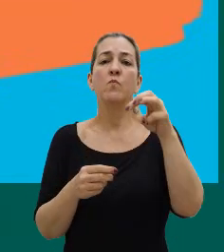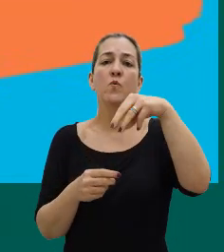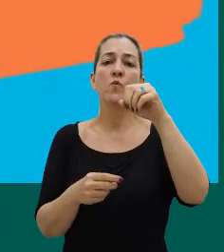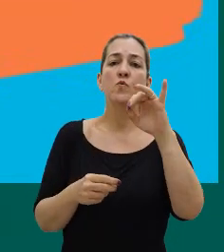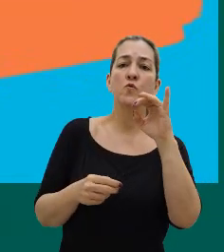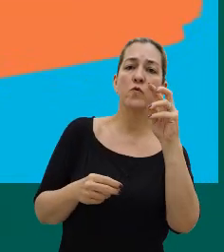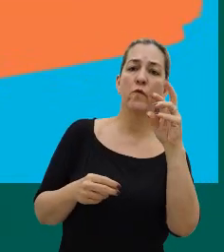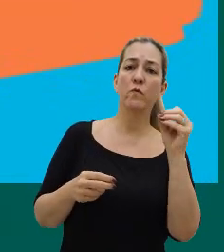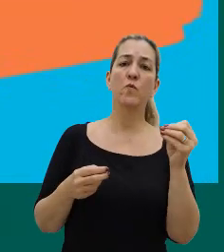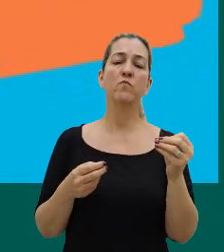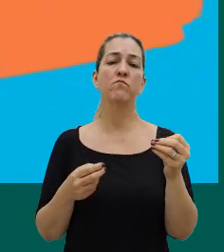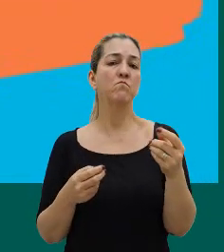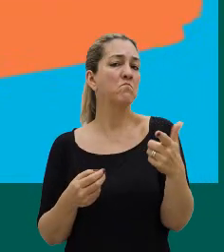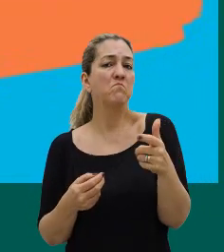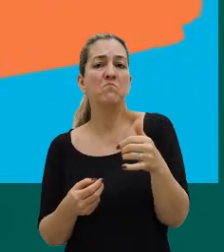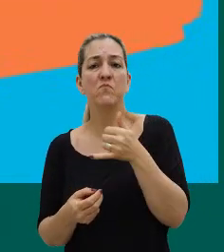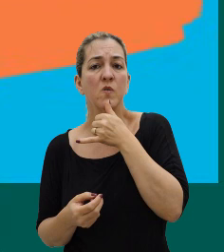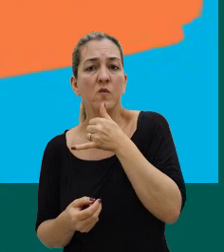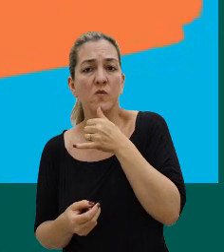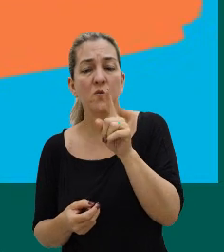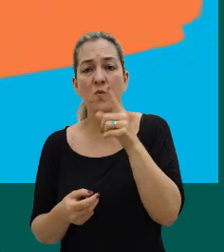não consegue dar conta de si.